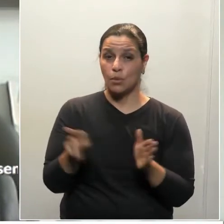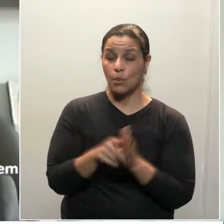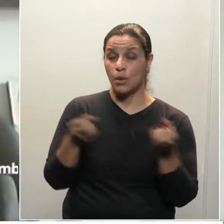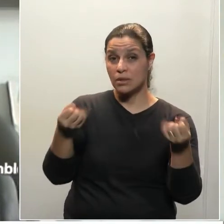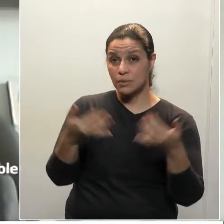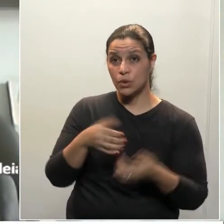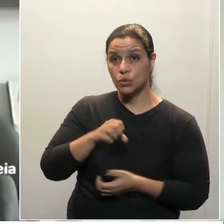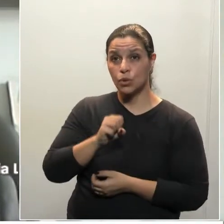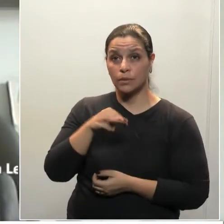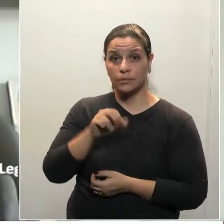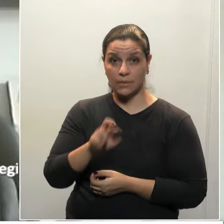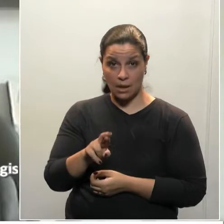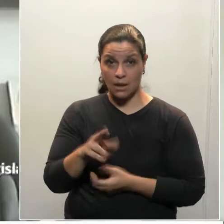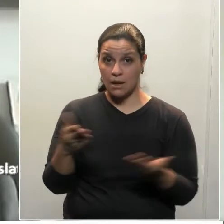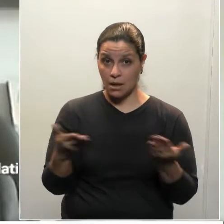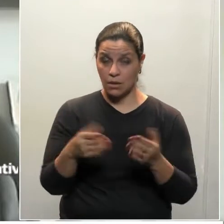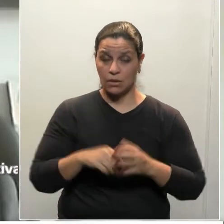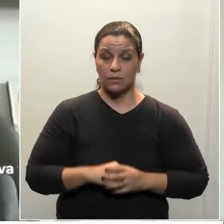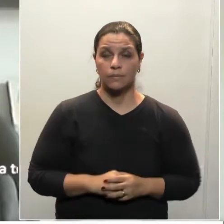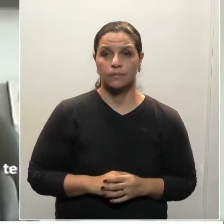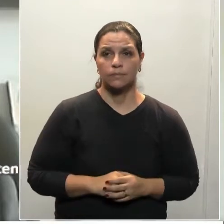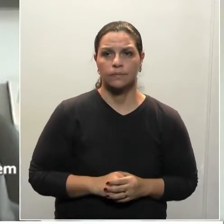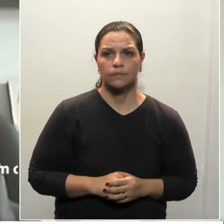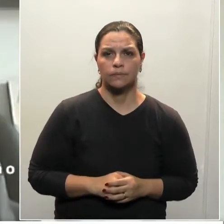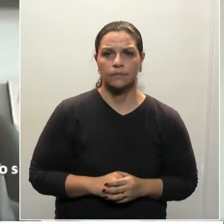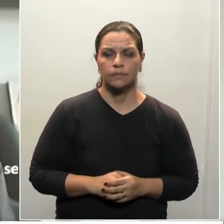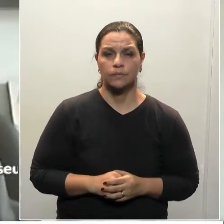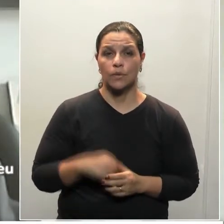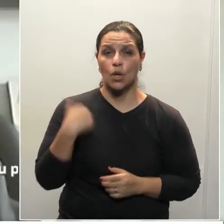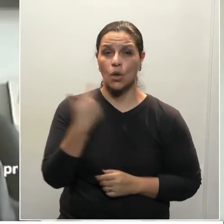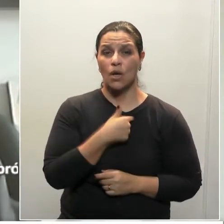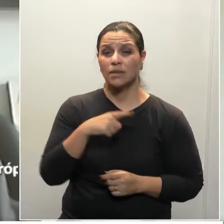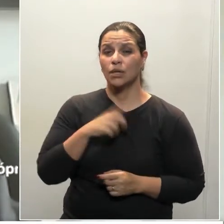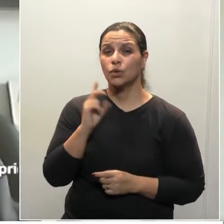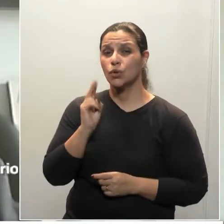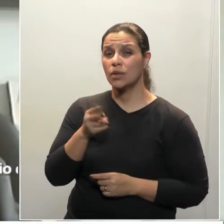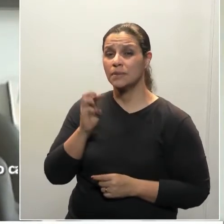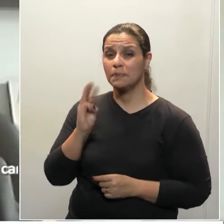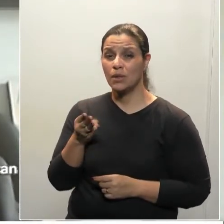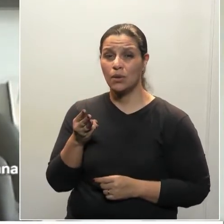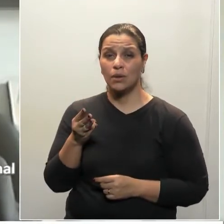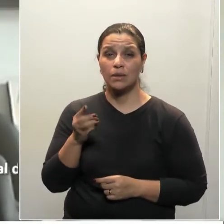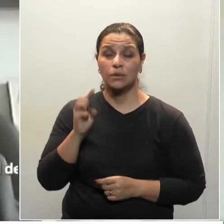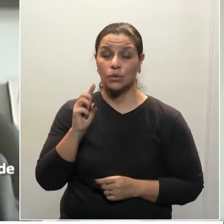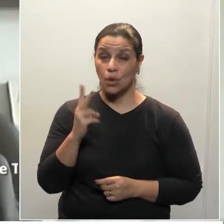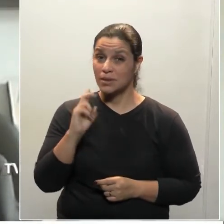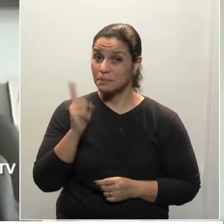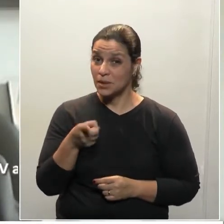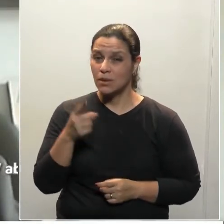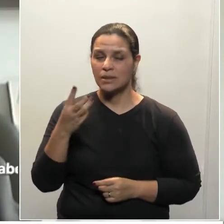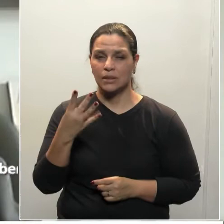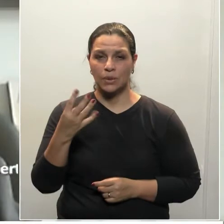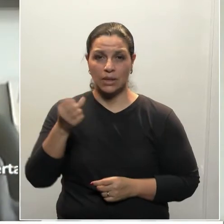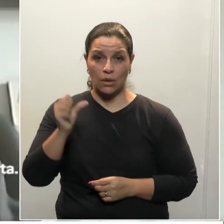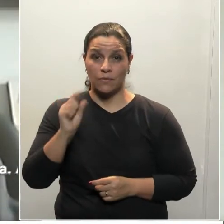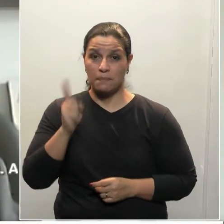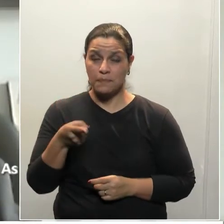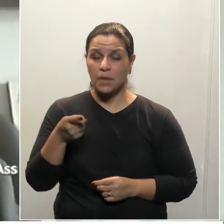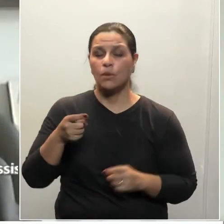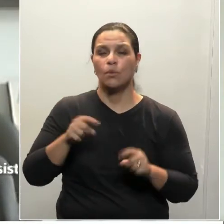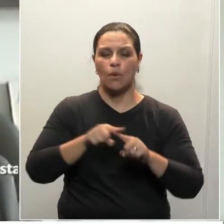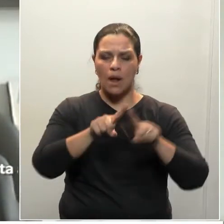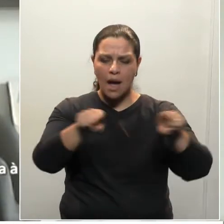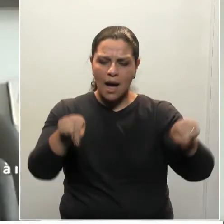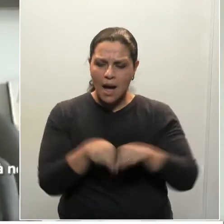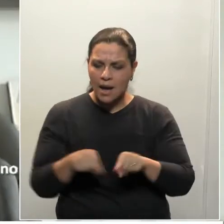Pantanal teve 2.349.000 hectares destruídos